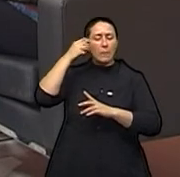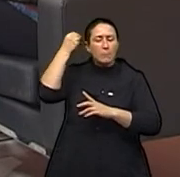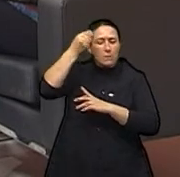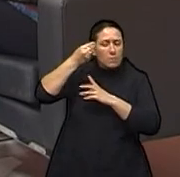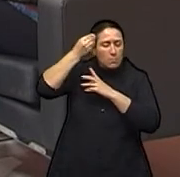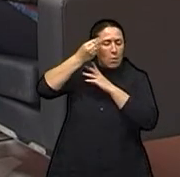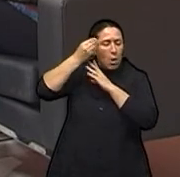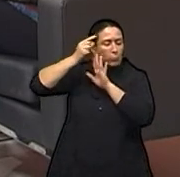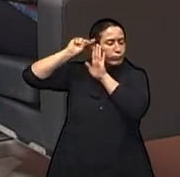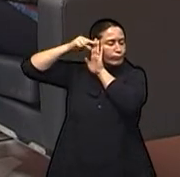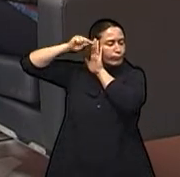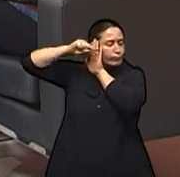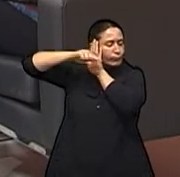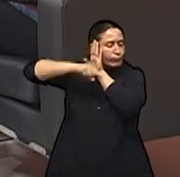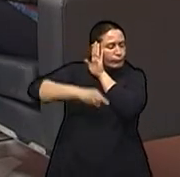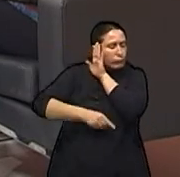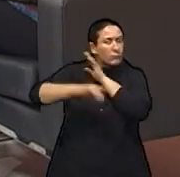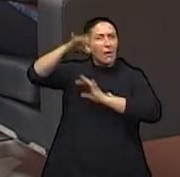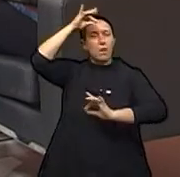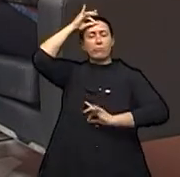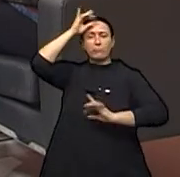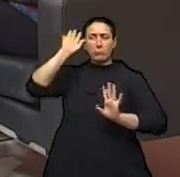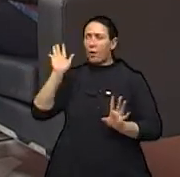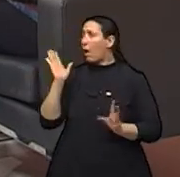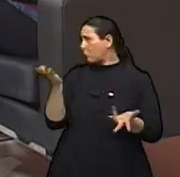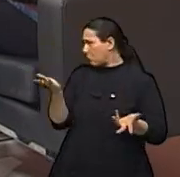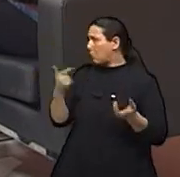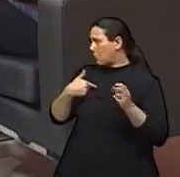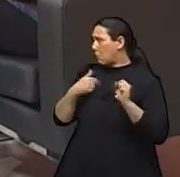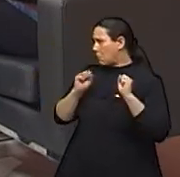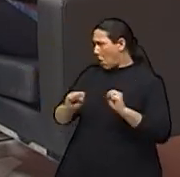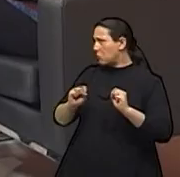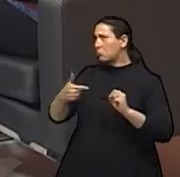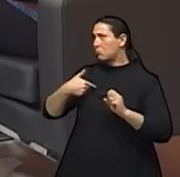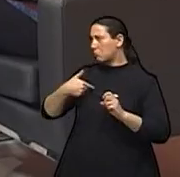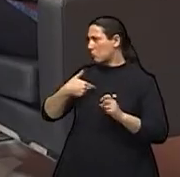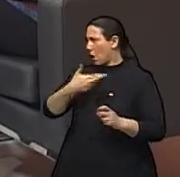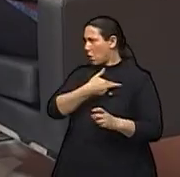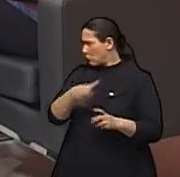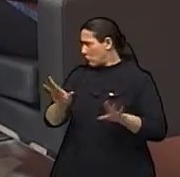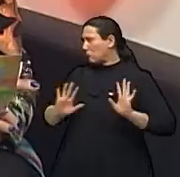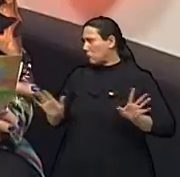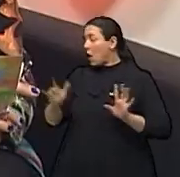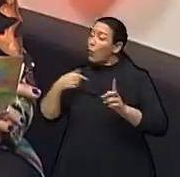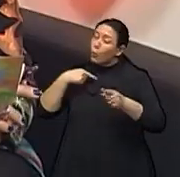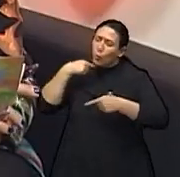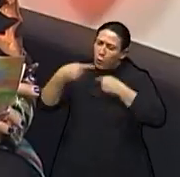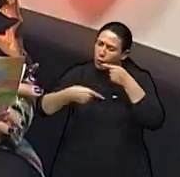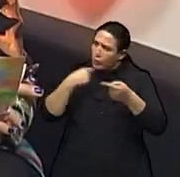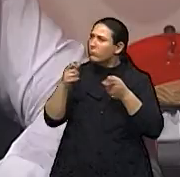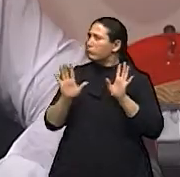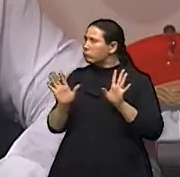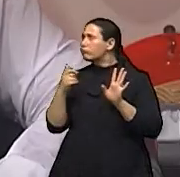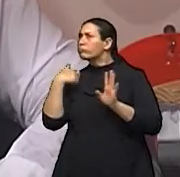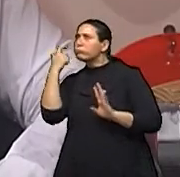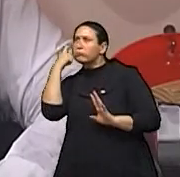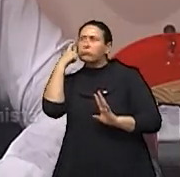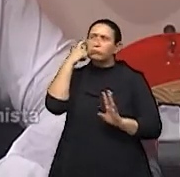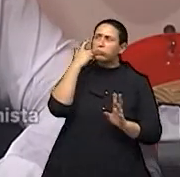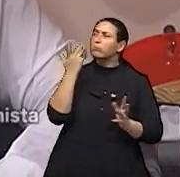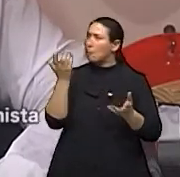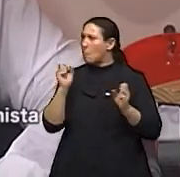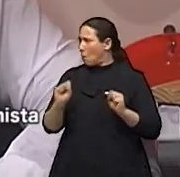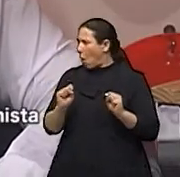acreditar precisa, pelo menos. Eu posso não ser praticante, mas eu... Se eu tenho dúvidas, já é o meio caminho andado, né? Sim, nós poderíamos dizer